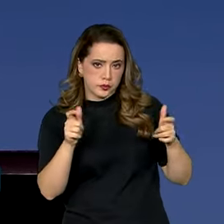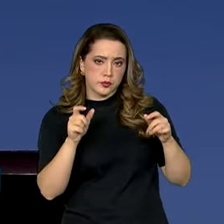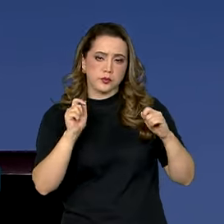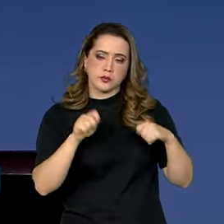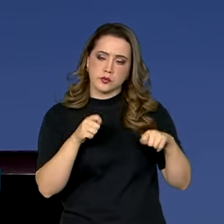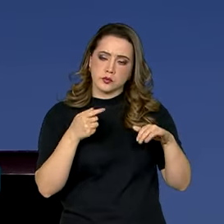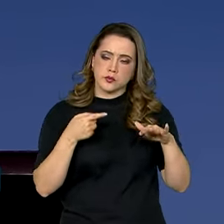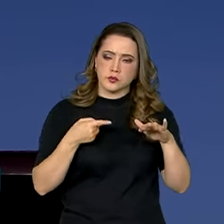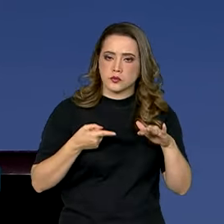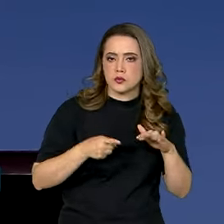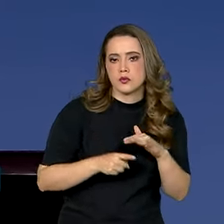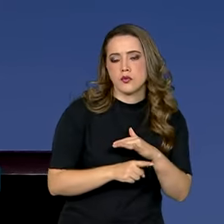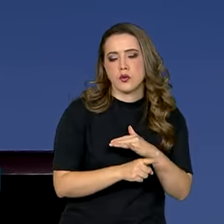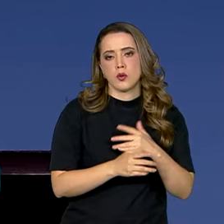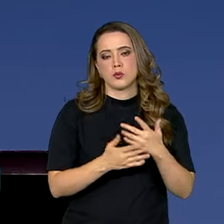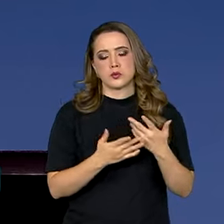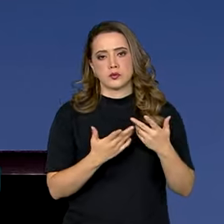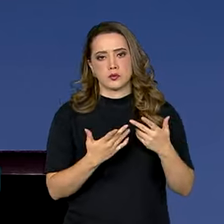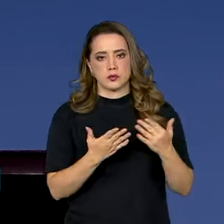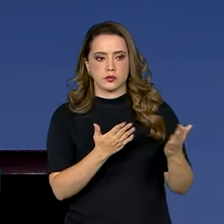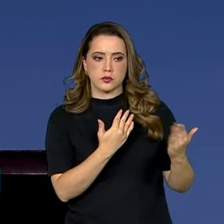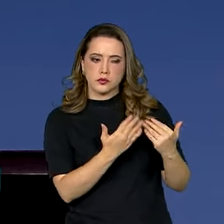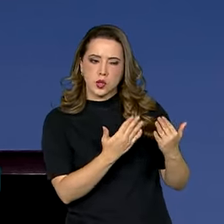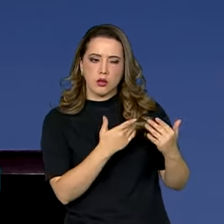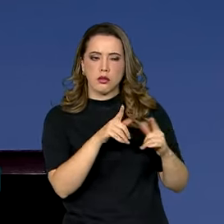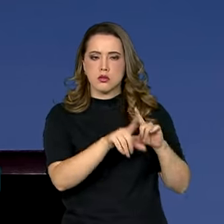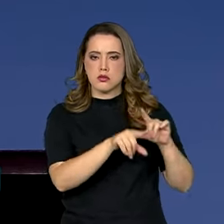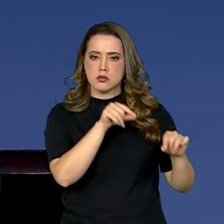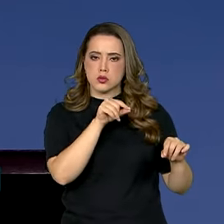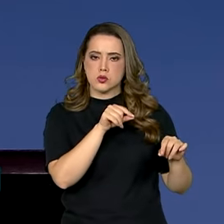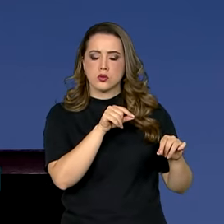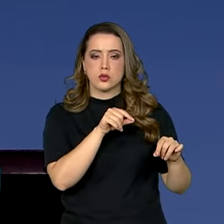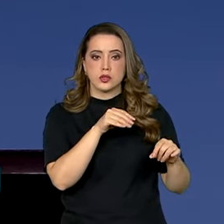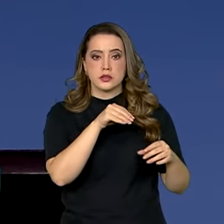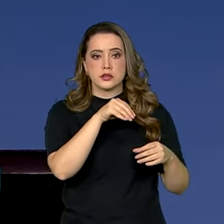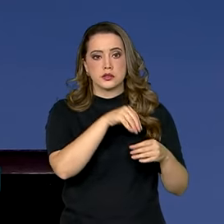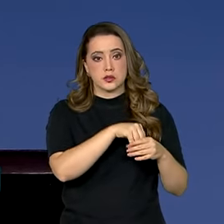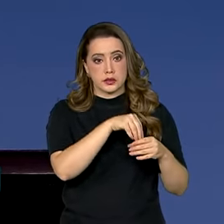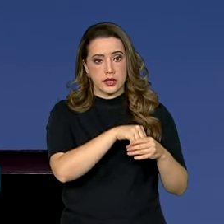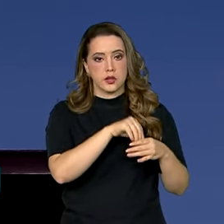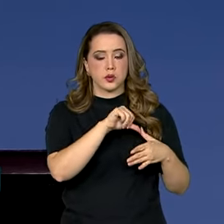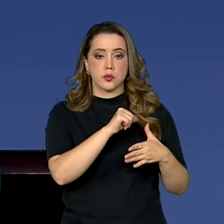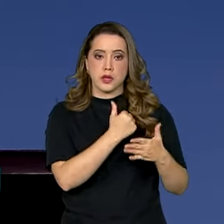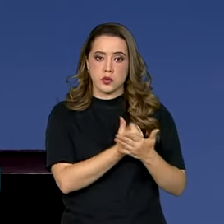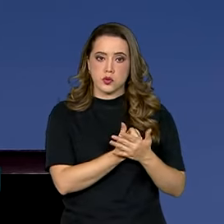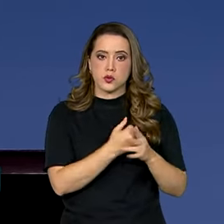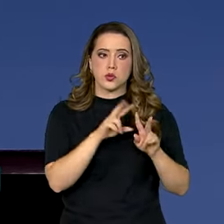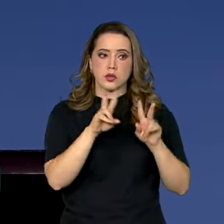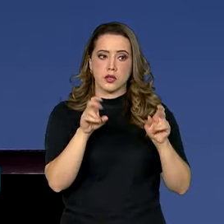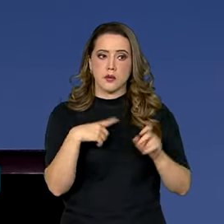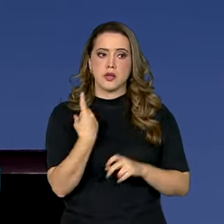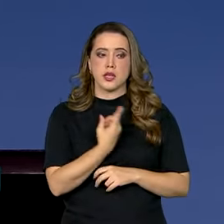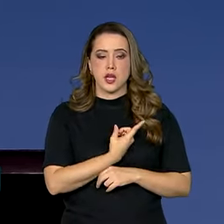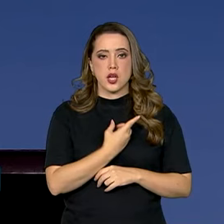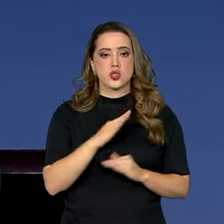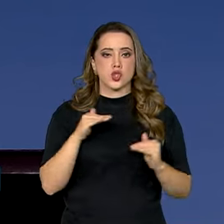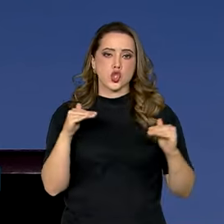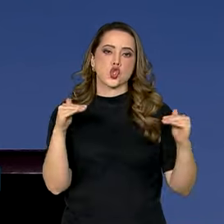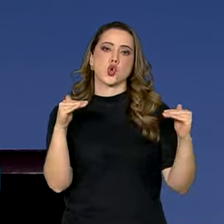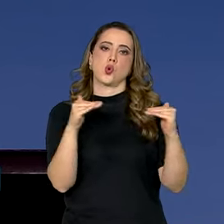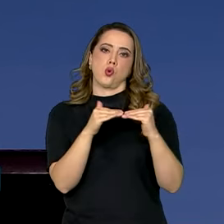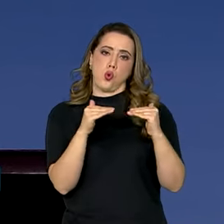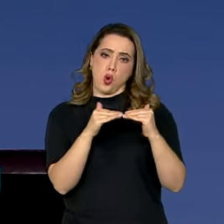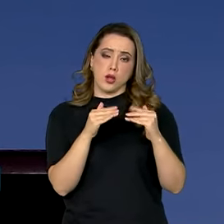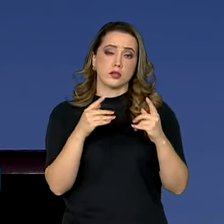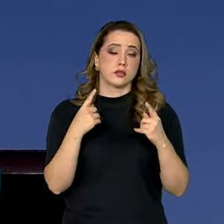aprofundamento das decisões do Mercosul, tema em que temos coincidência, porque queremos